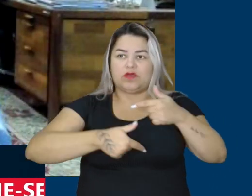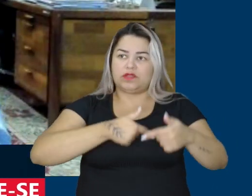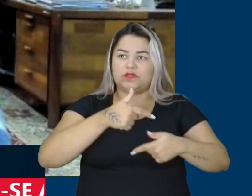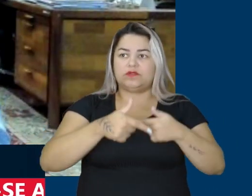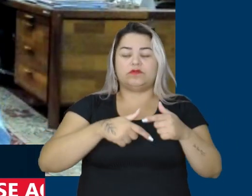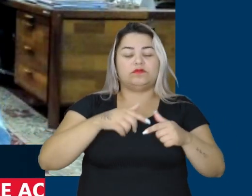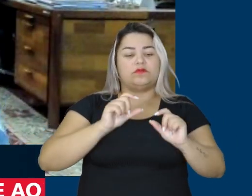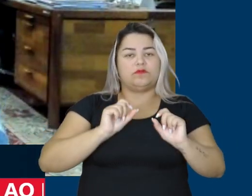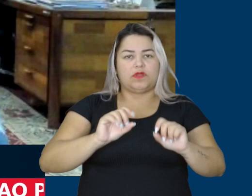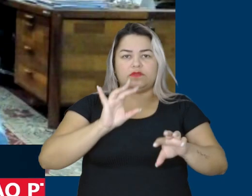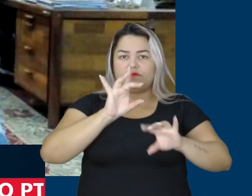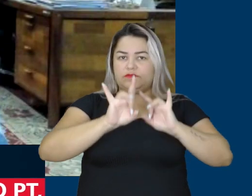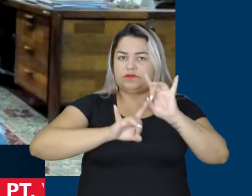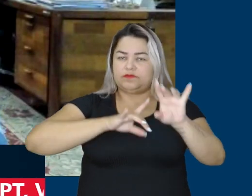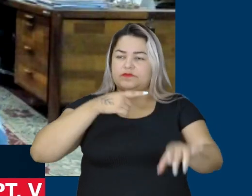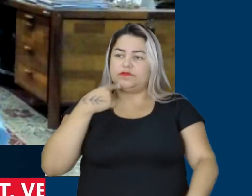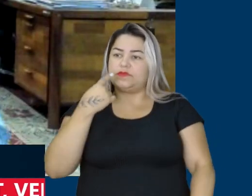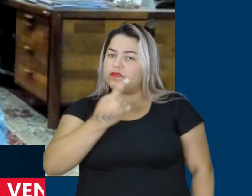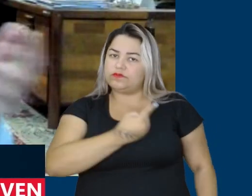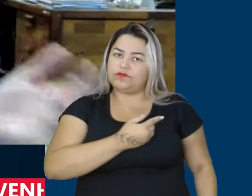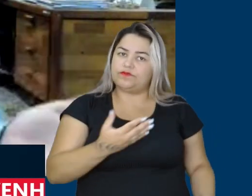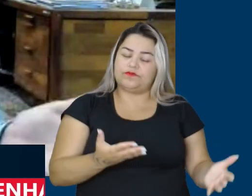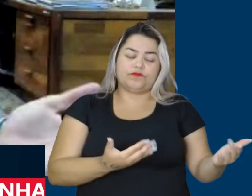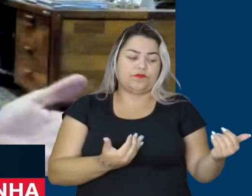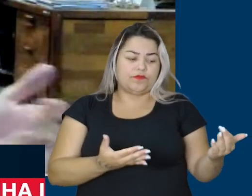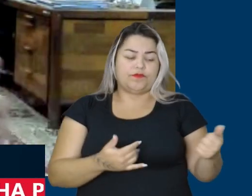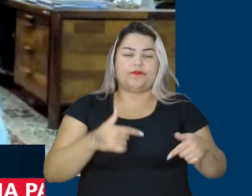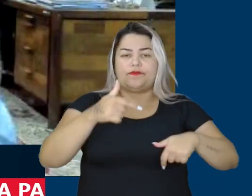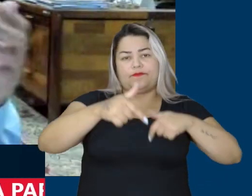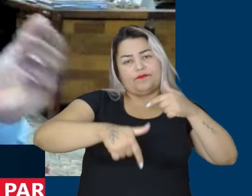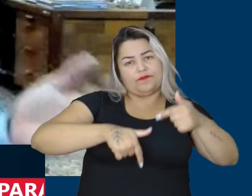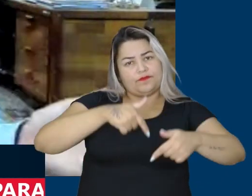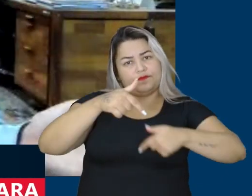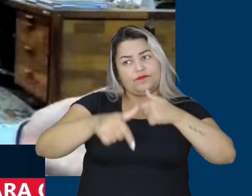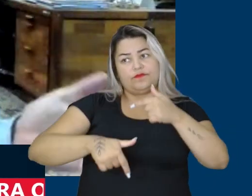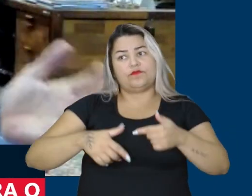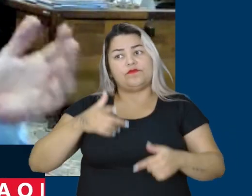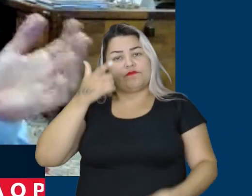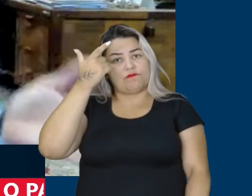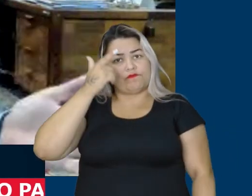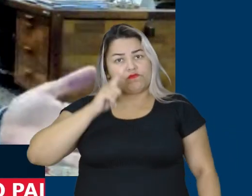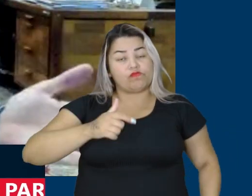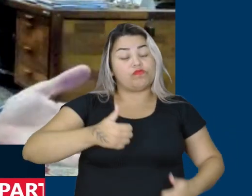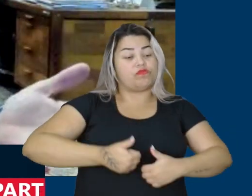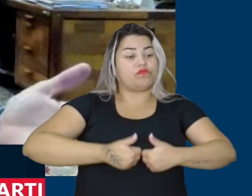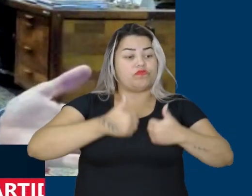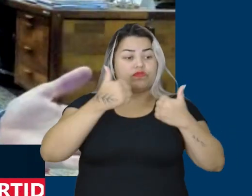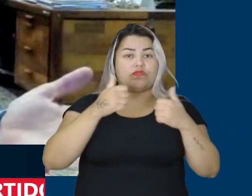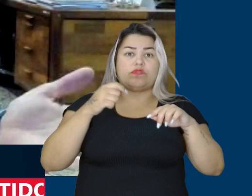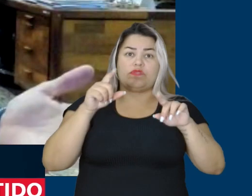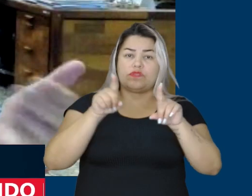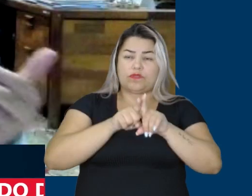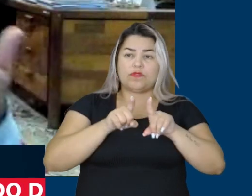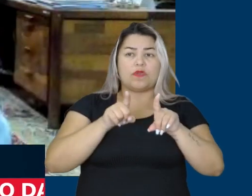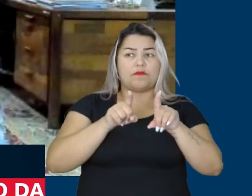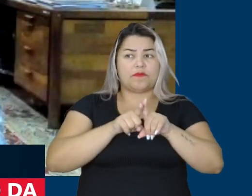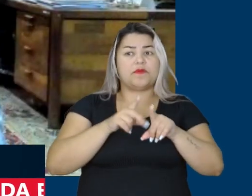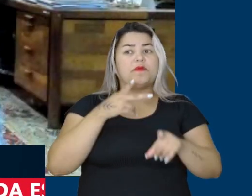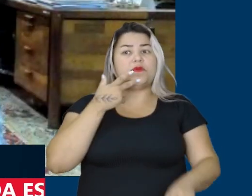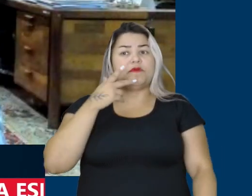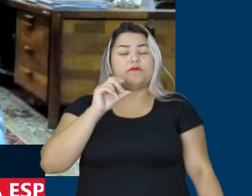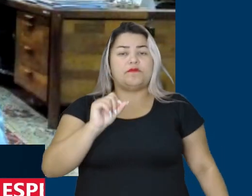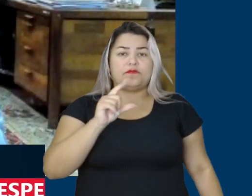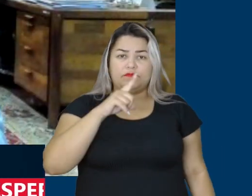em especial para a nossa juventude, trabalhando o processo de resgate também da qualificação, capacitação, para que